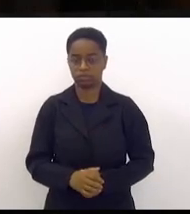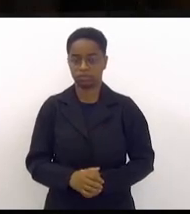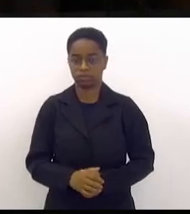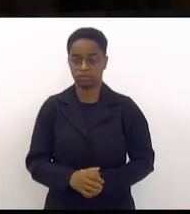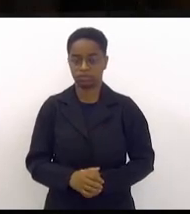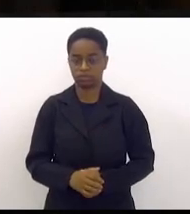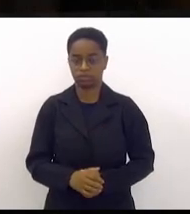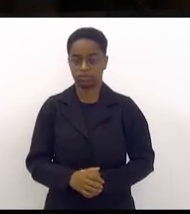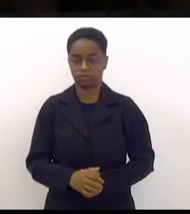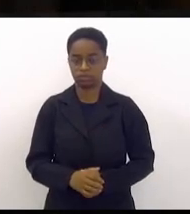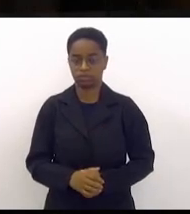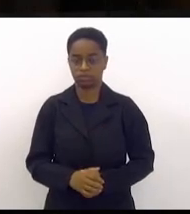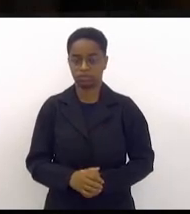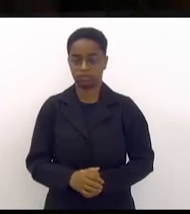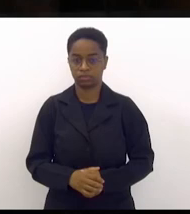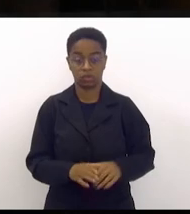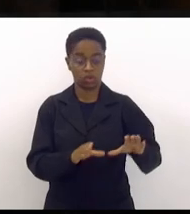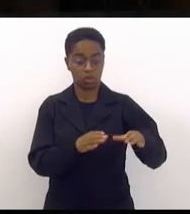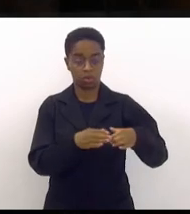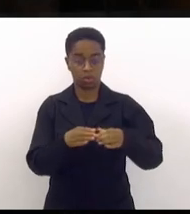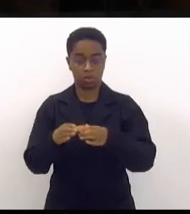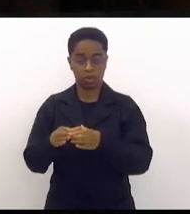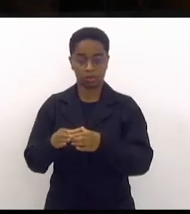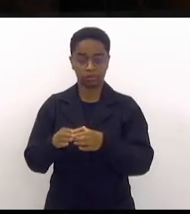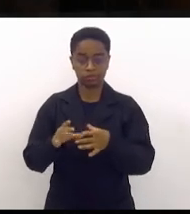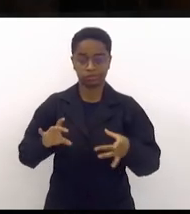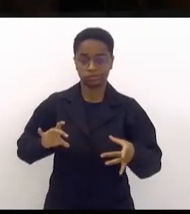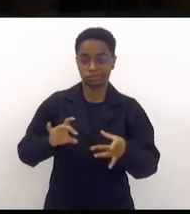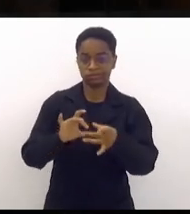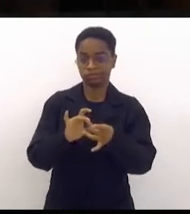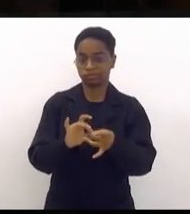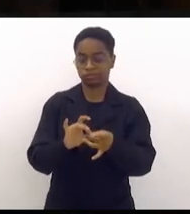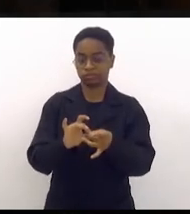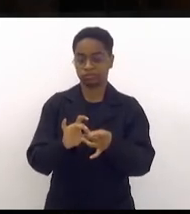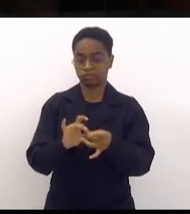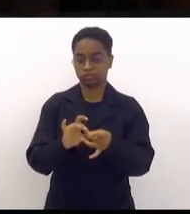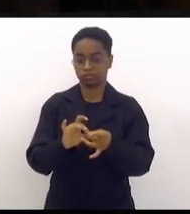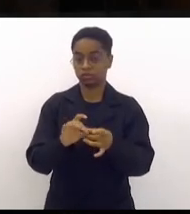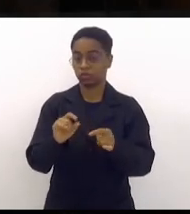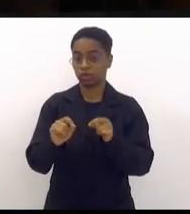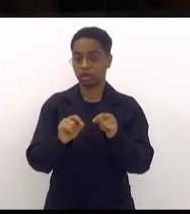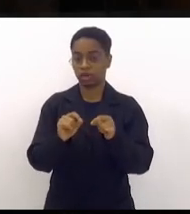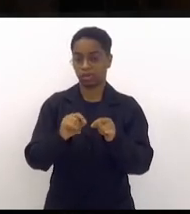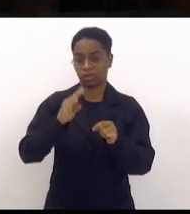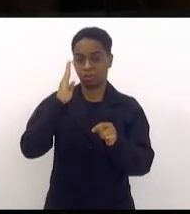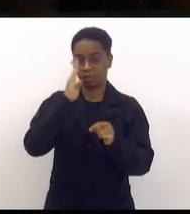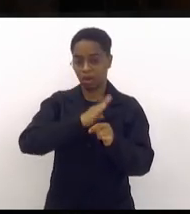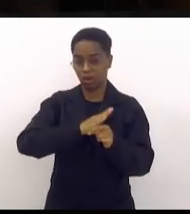formem consórcios, o consórcio do mal.